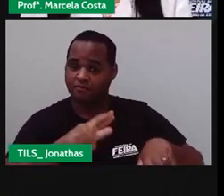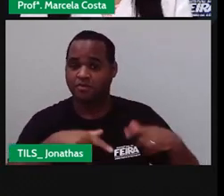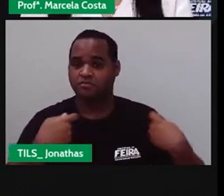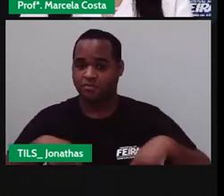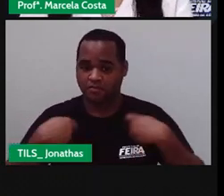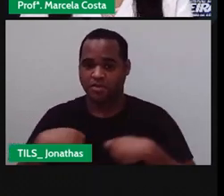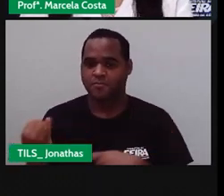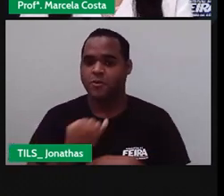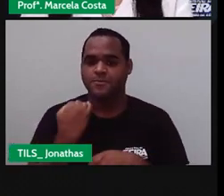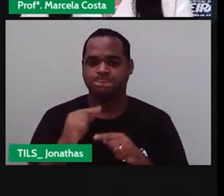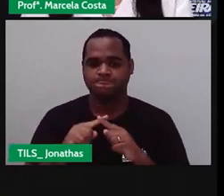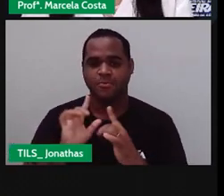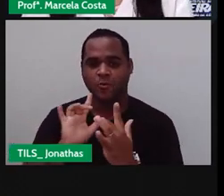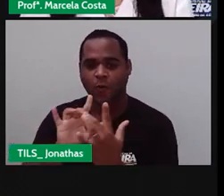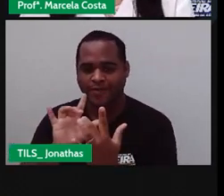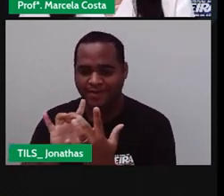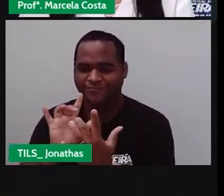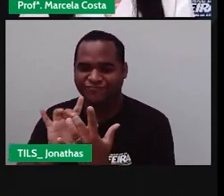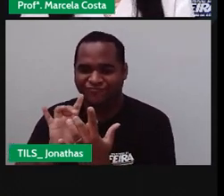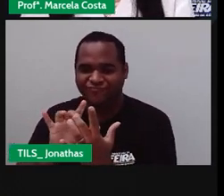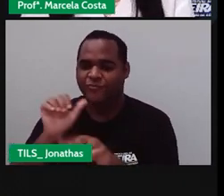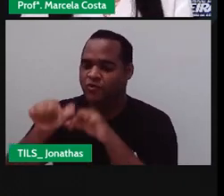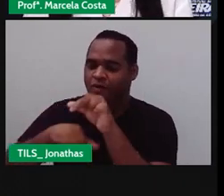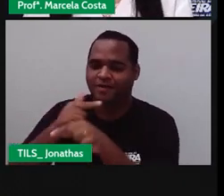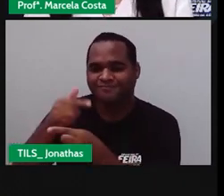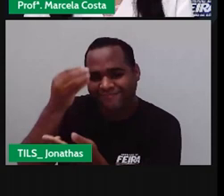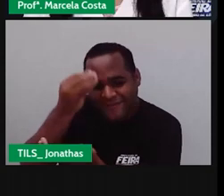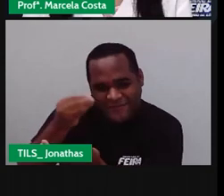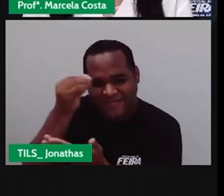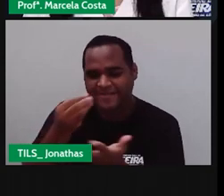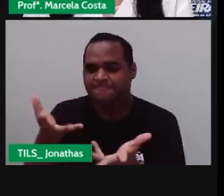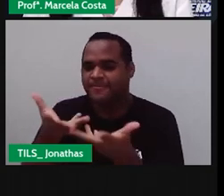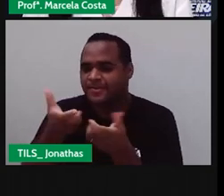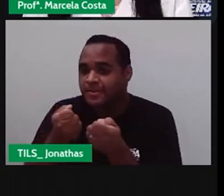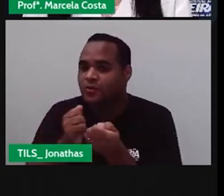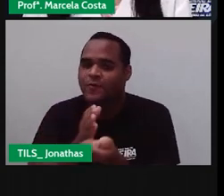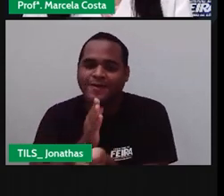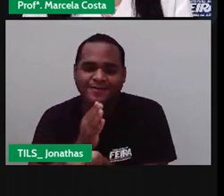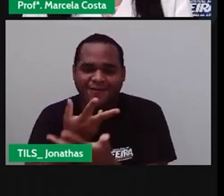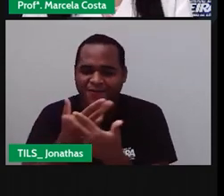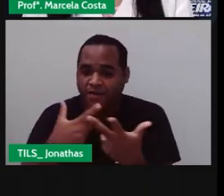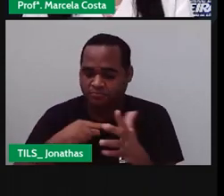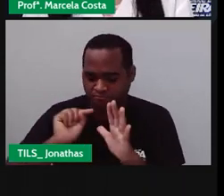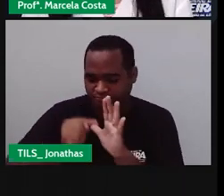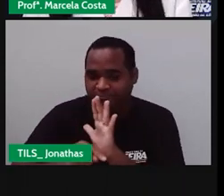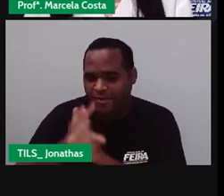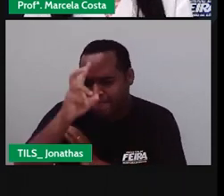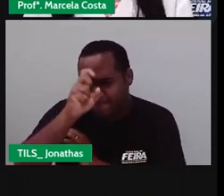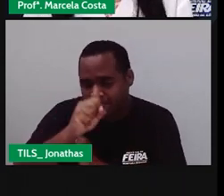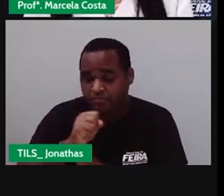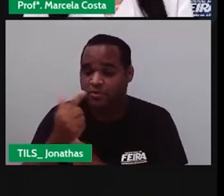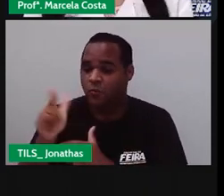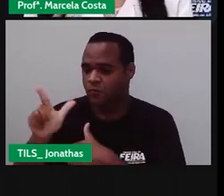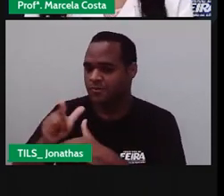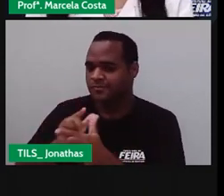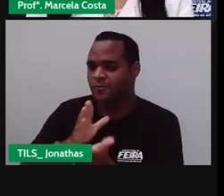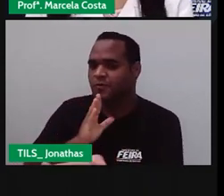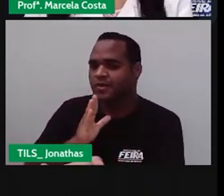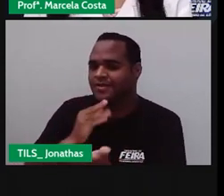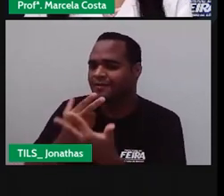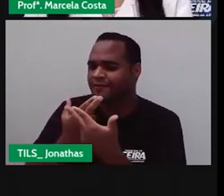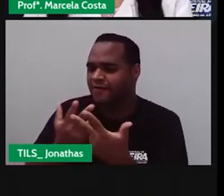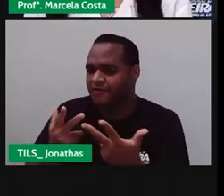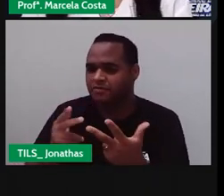Ter interações Trocar Experiências Conhecimentos Aprender com outras pessoas Aprender com a